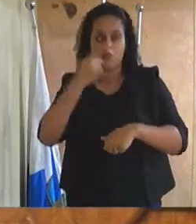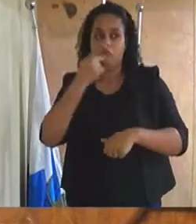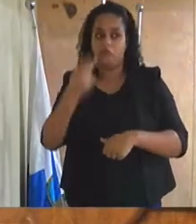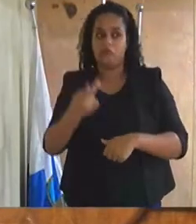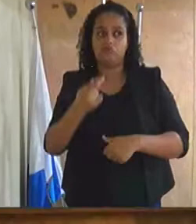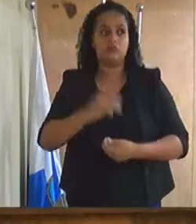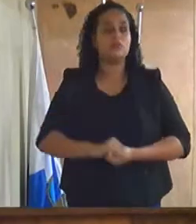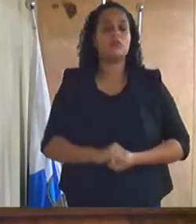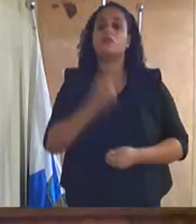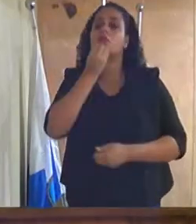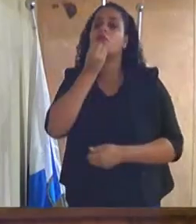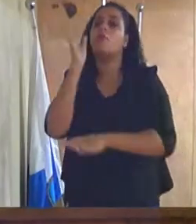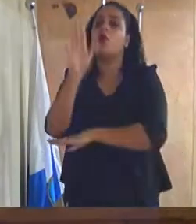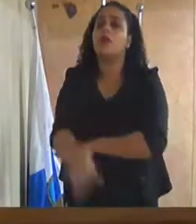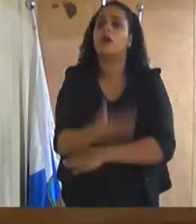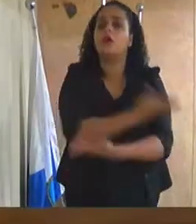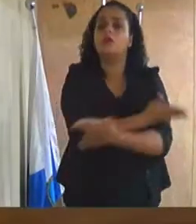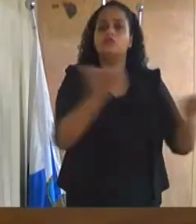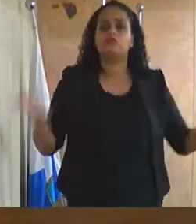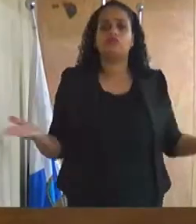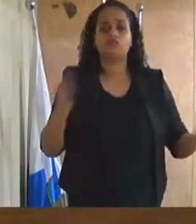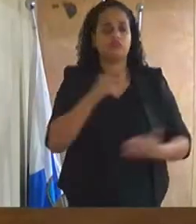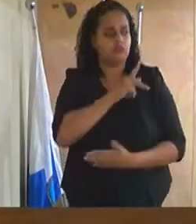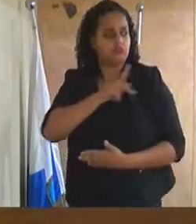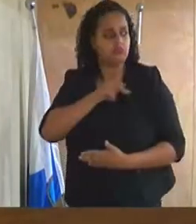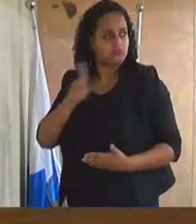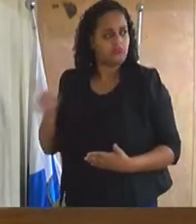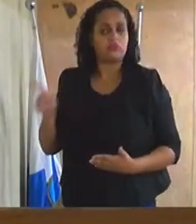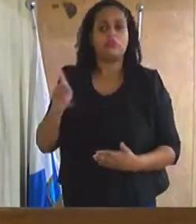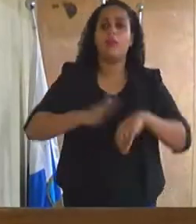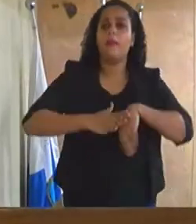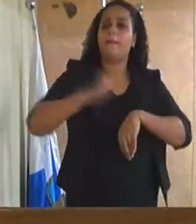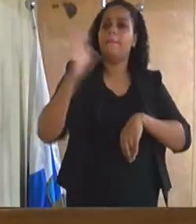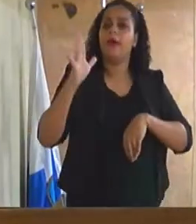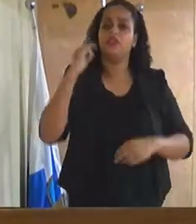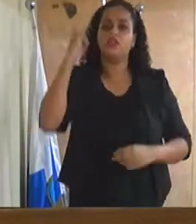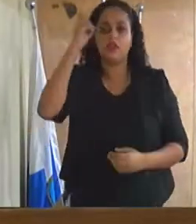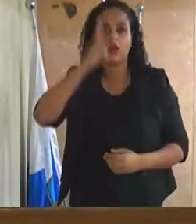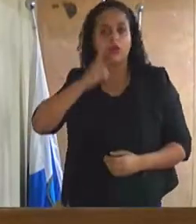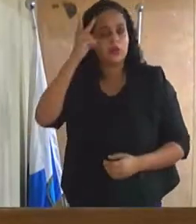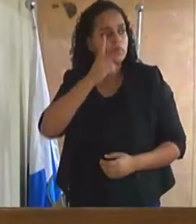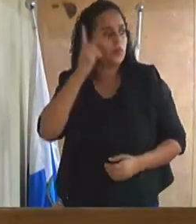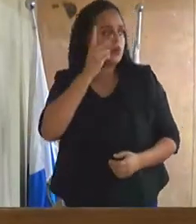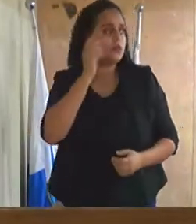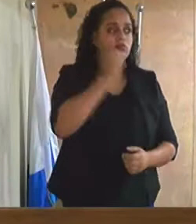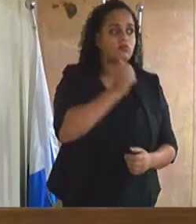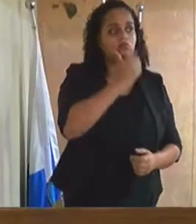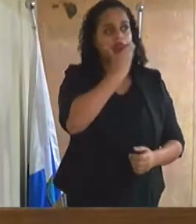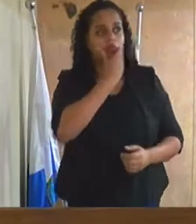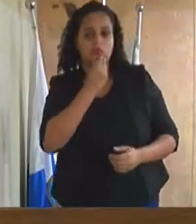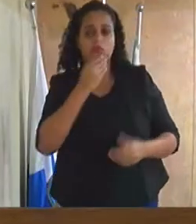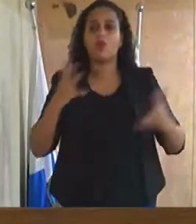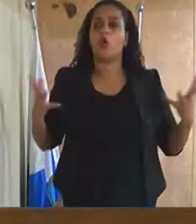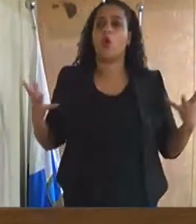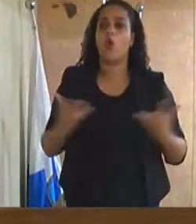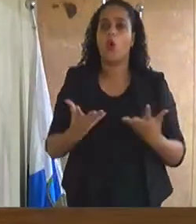Boa tarde a todos, boa tarde, presidente, demais vereadores e vereadoras. Hoje,